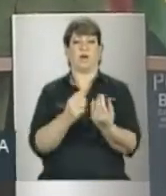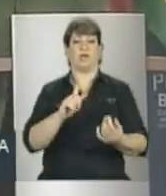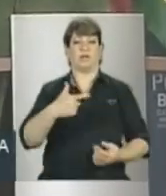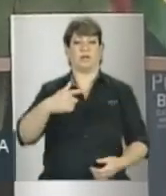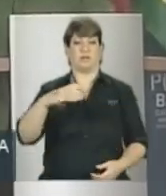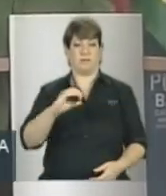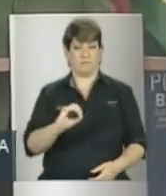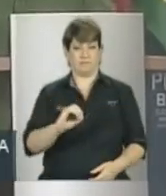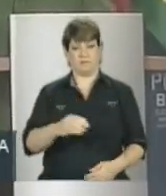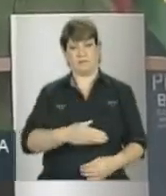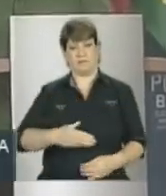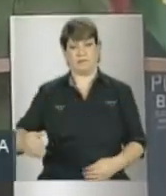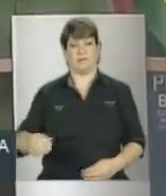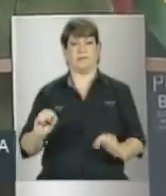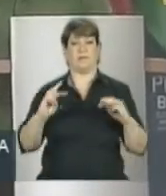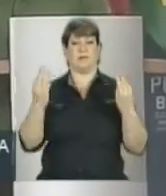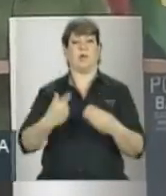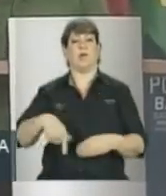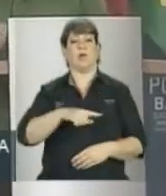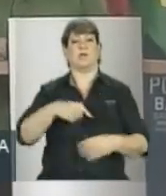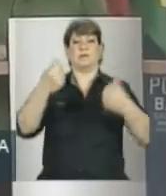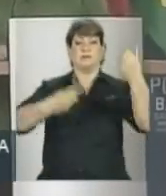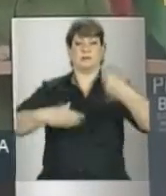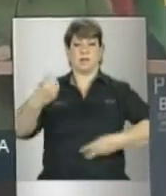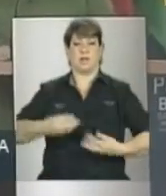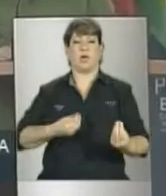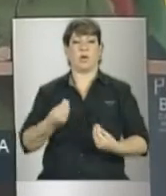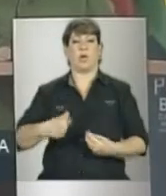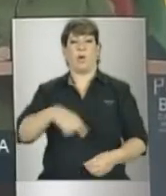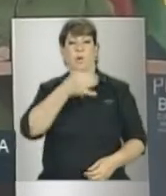G20 no México, e explicar a nossa posição.